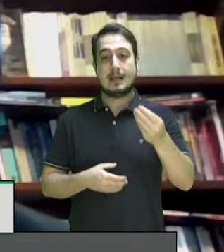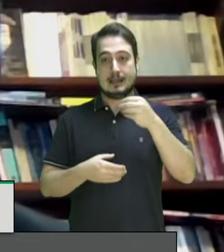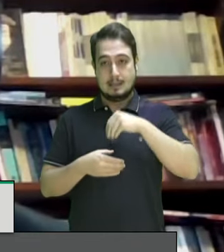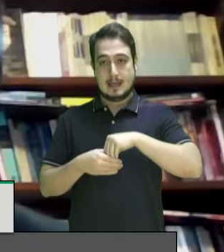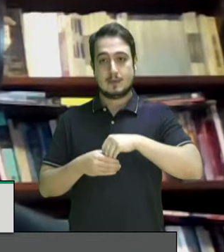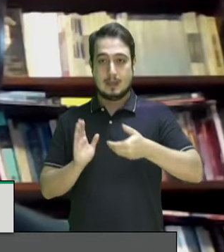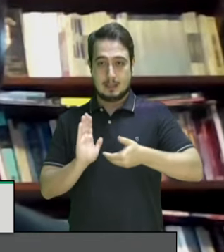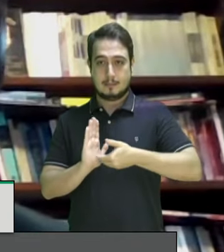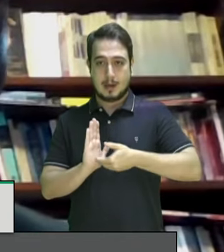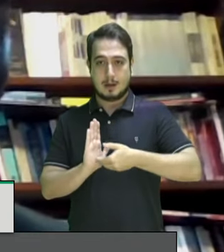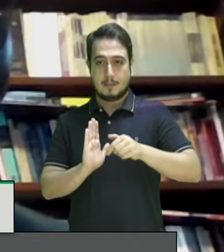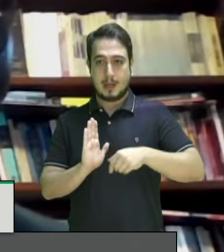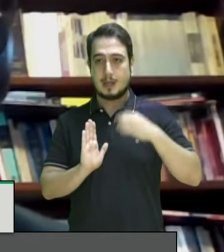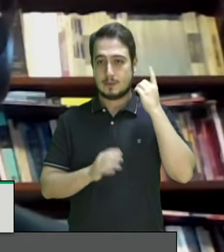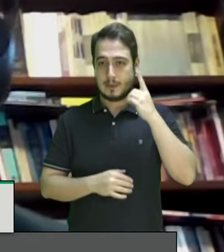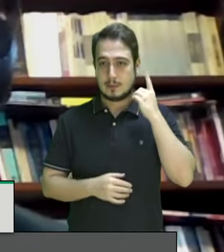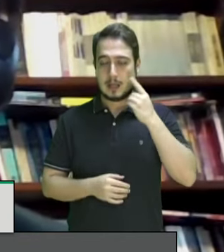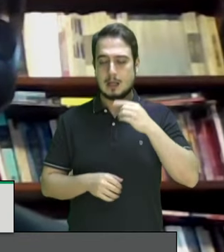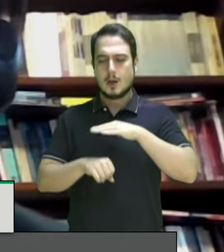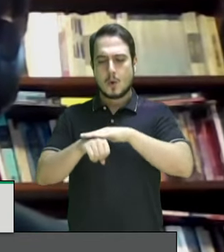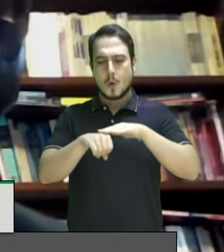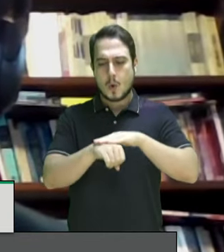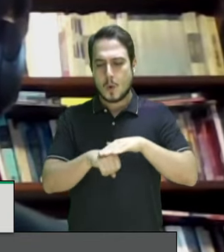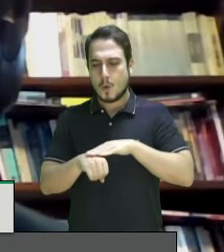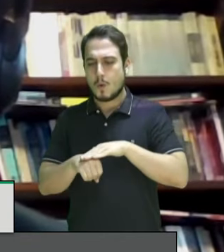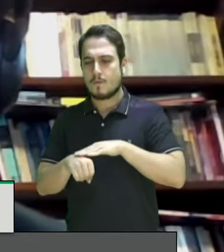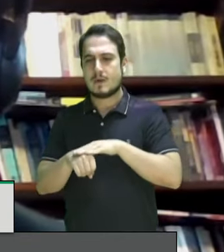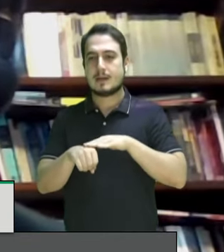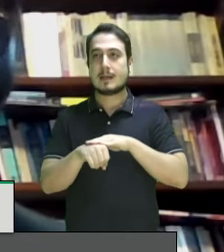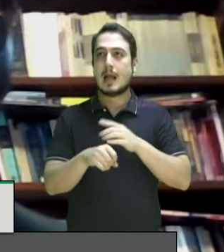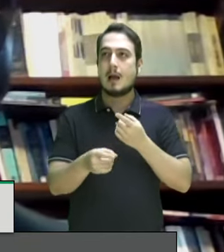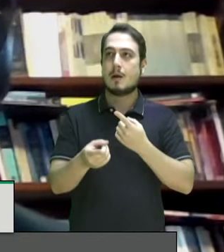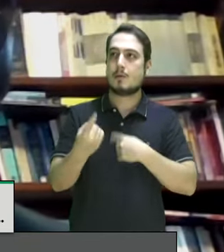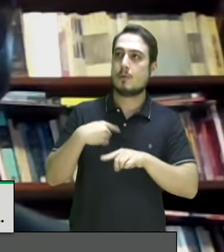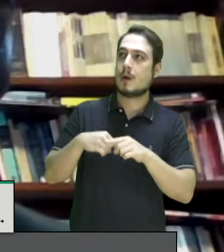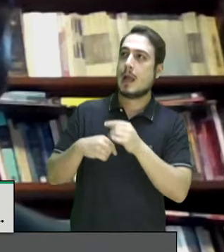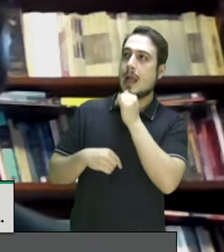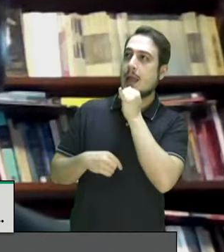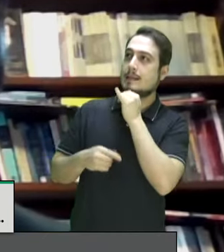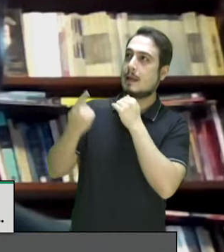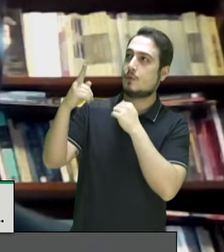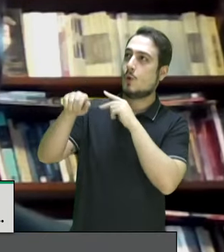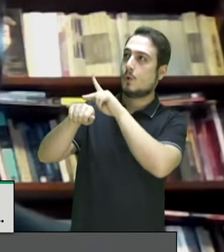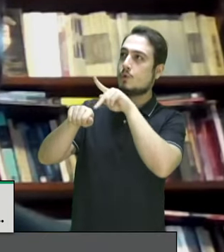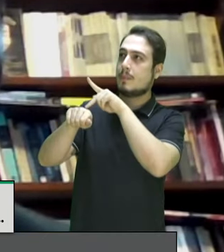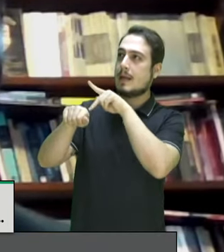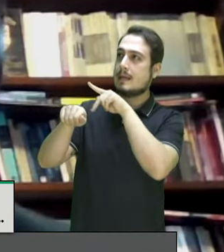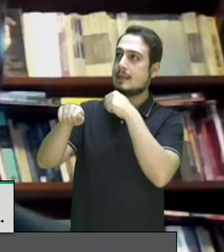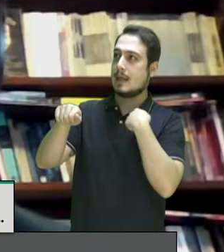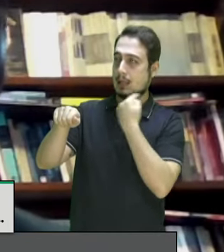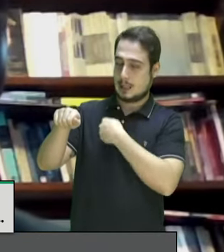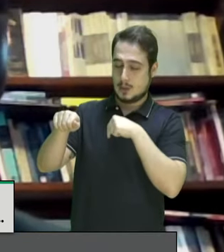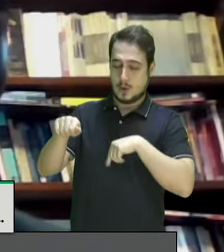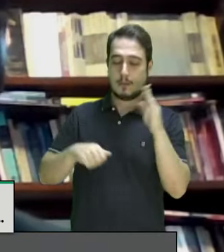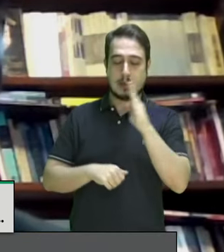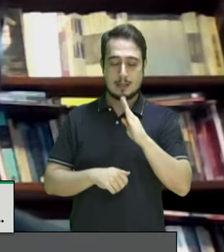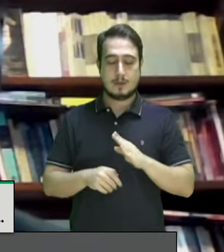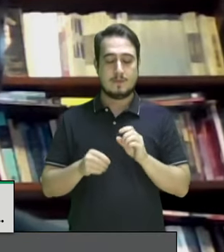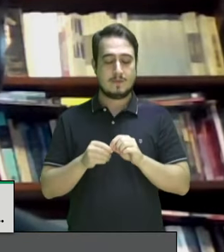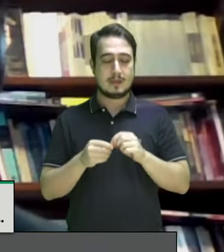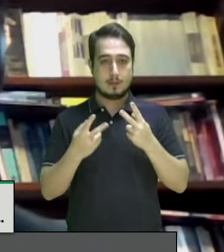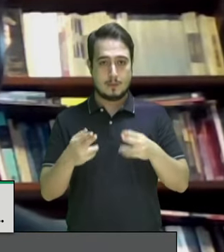iniciativas importantes de outros países que podem ser replicadas no Brasil a primeira